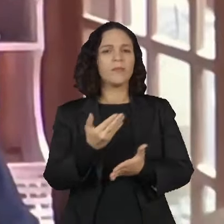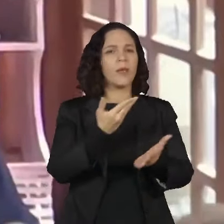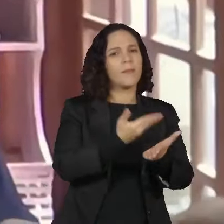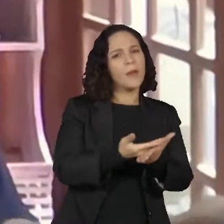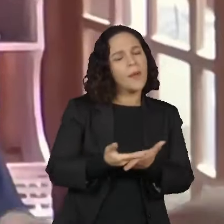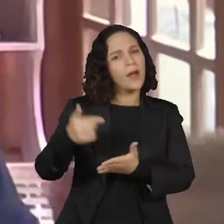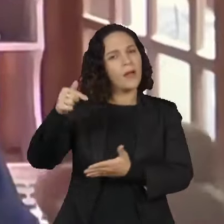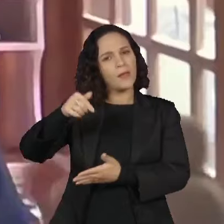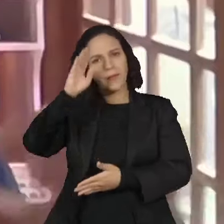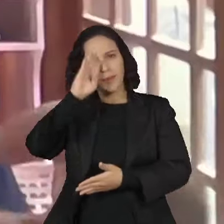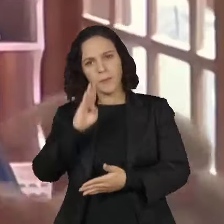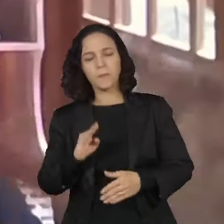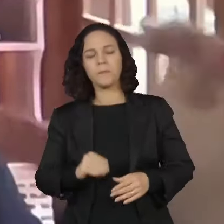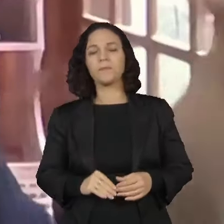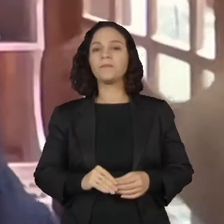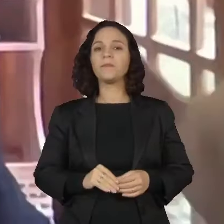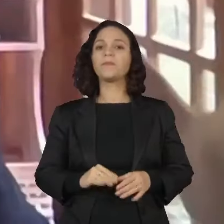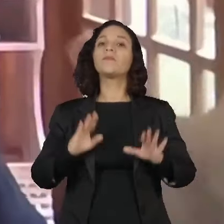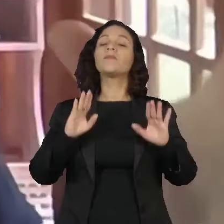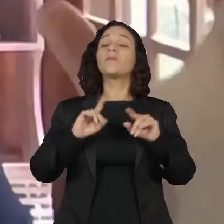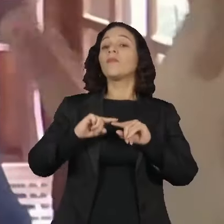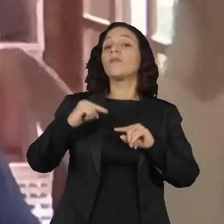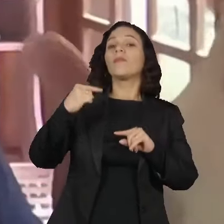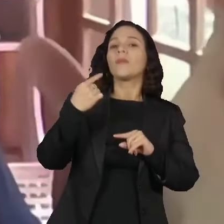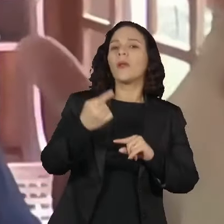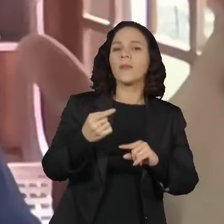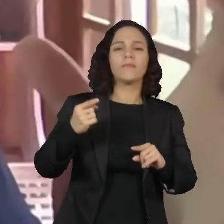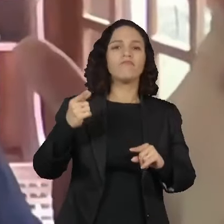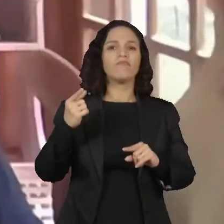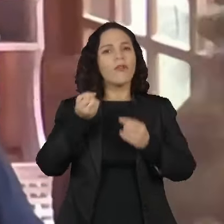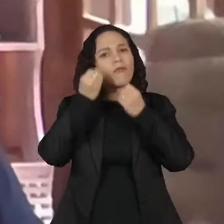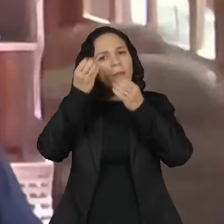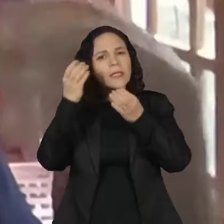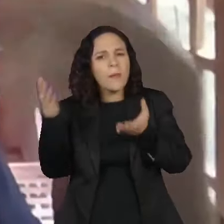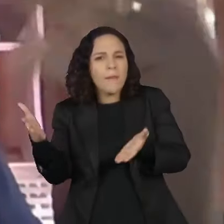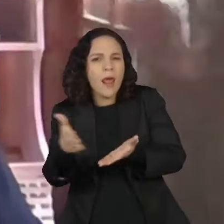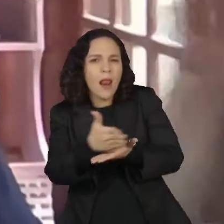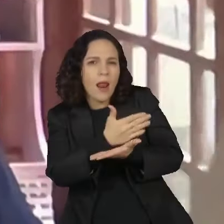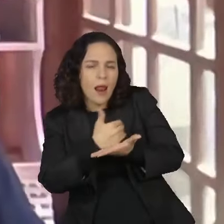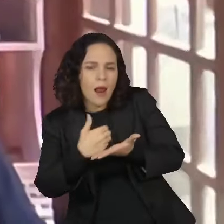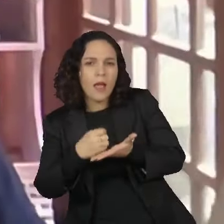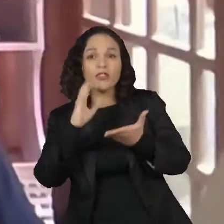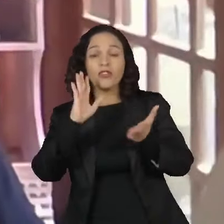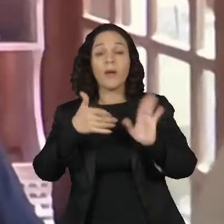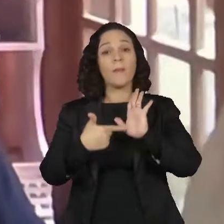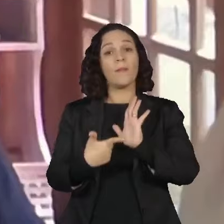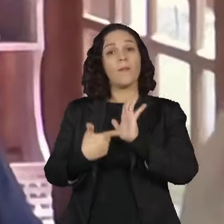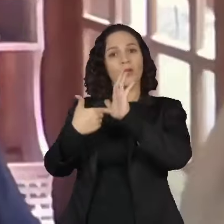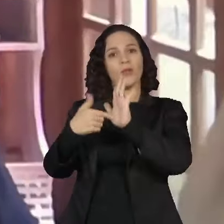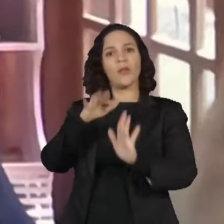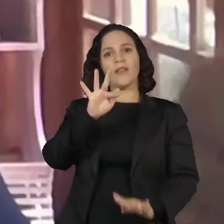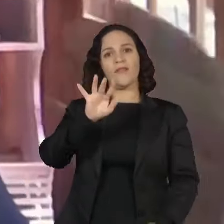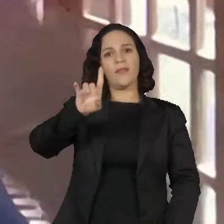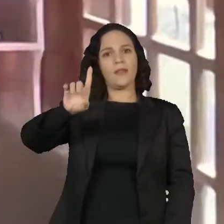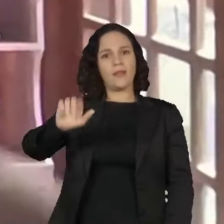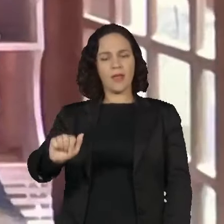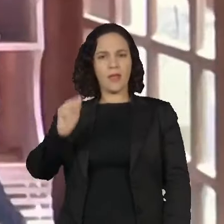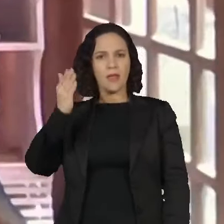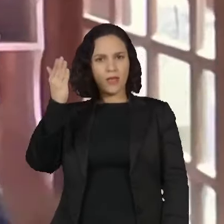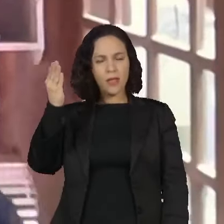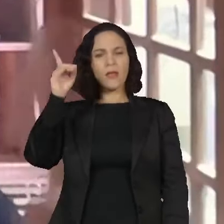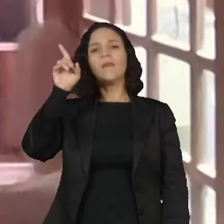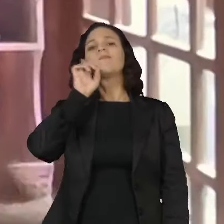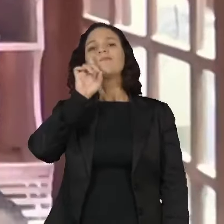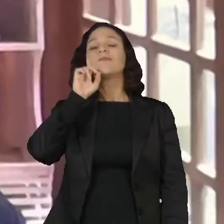iniciais aqui no Brasil, depois nós compilamos todas essas informações, apresentamos isso para o FDA, e o FDA disse, bom,